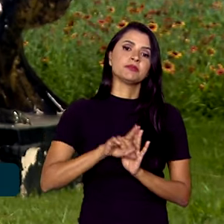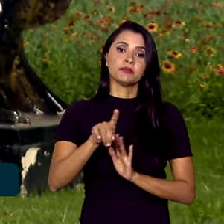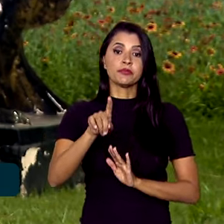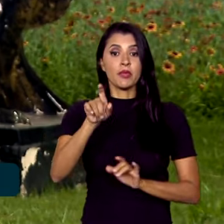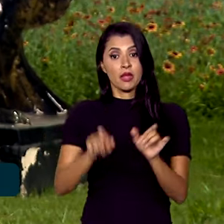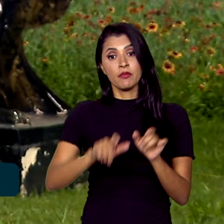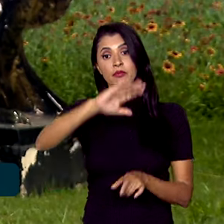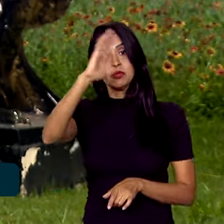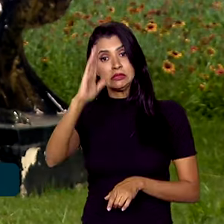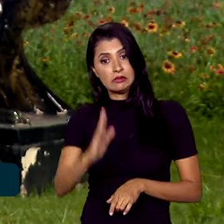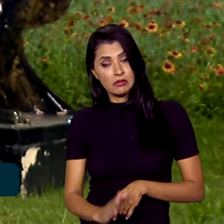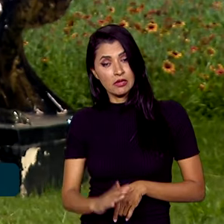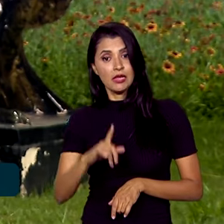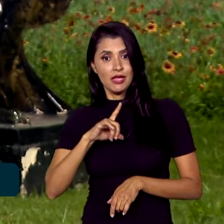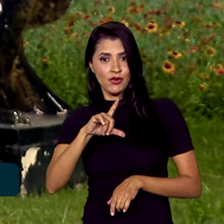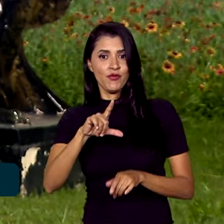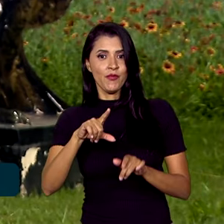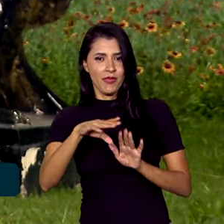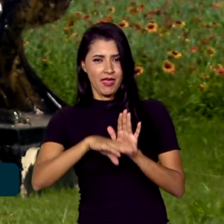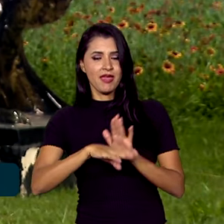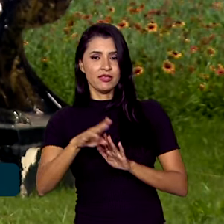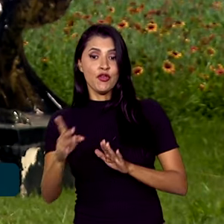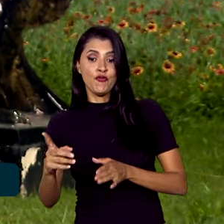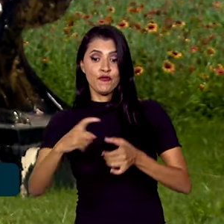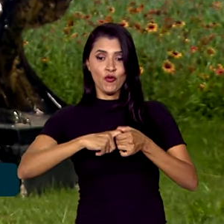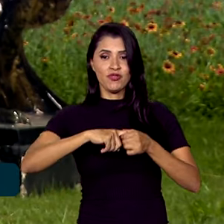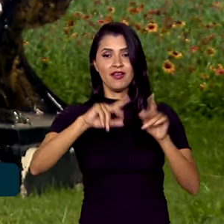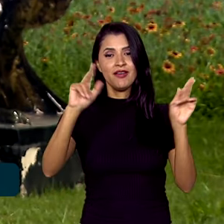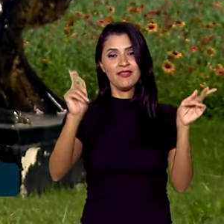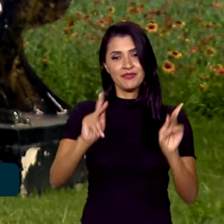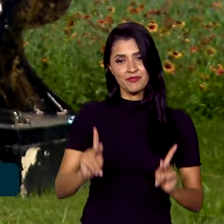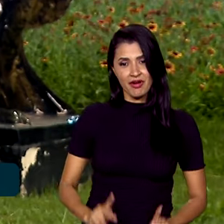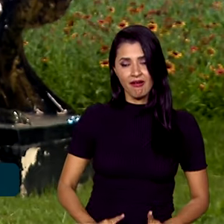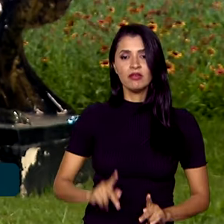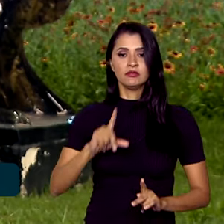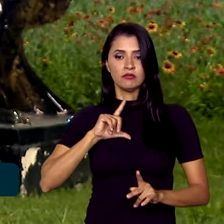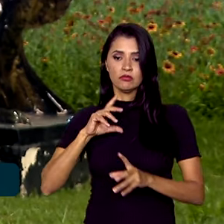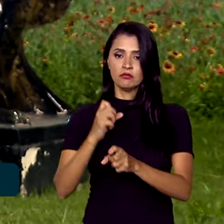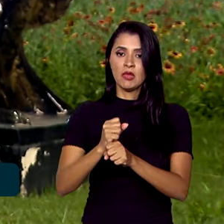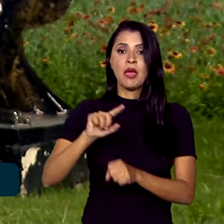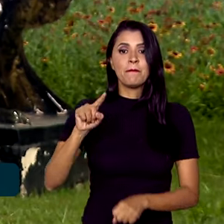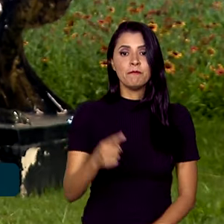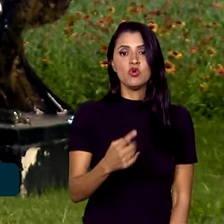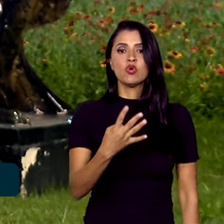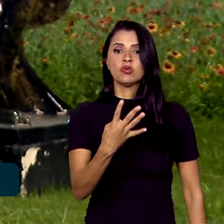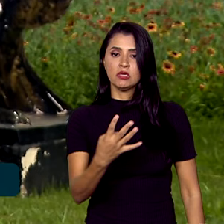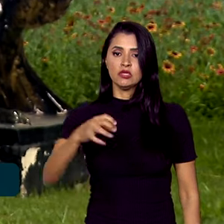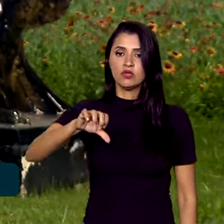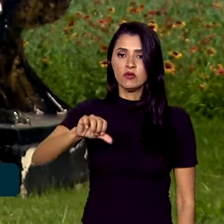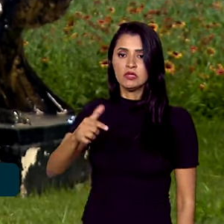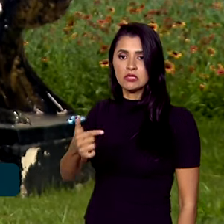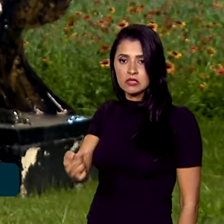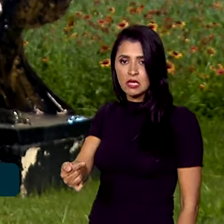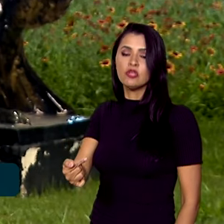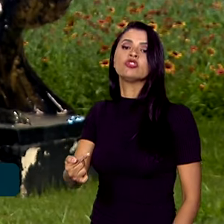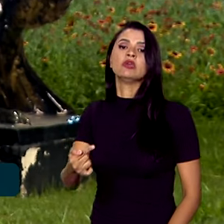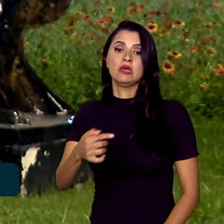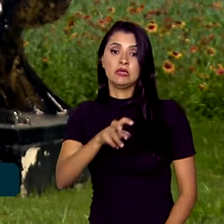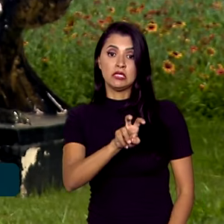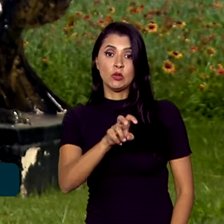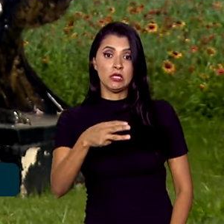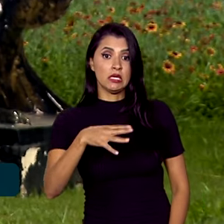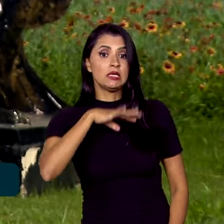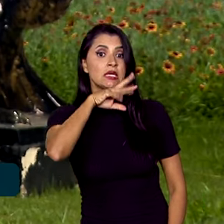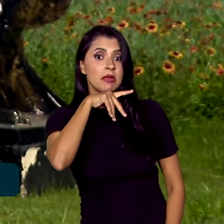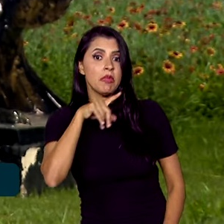a operação, voltando em paz, governo federal completará 1.477 passageiros e 53 animais